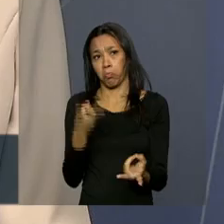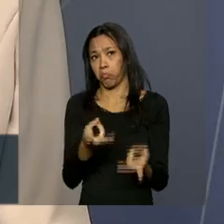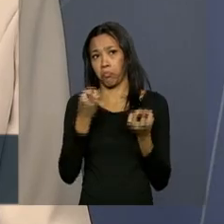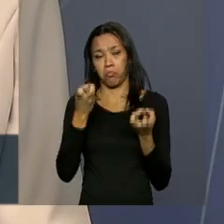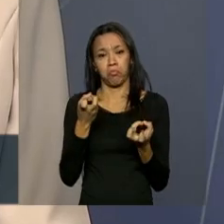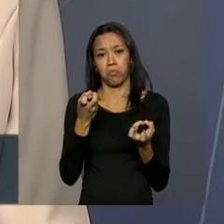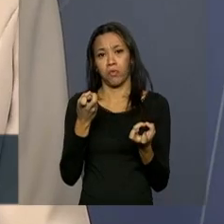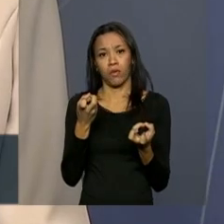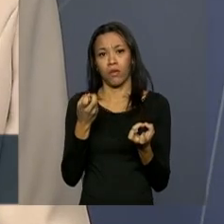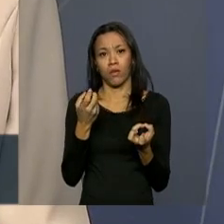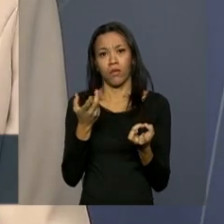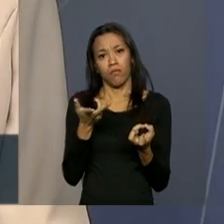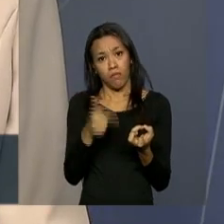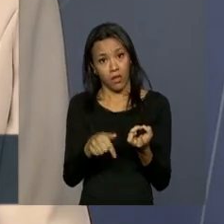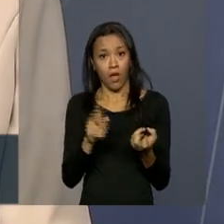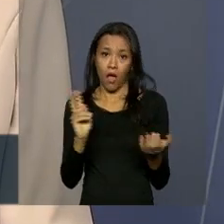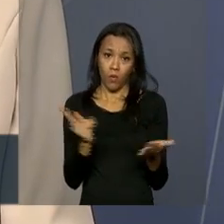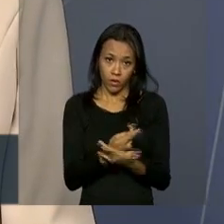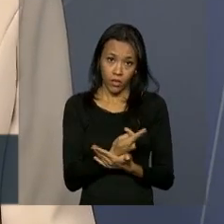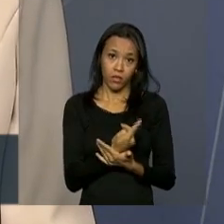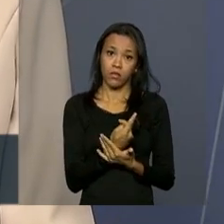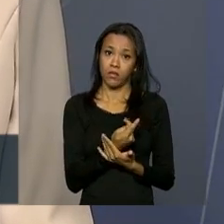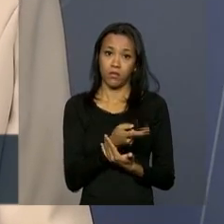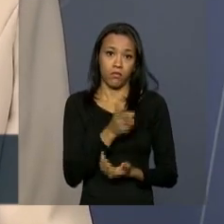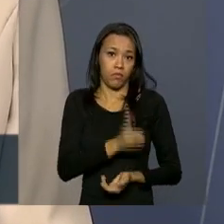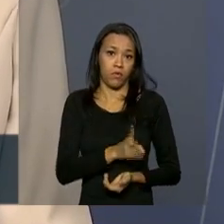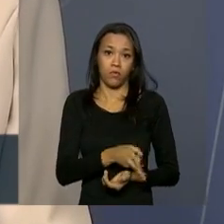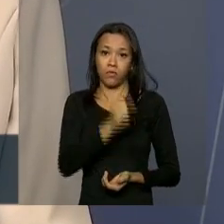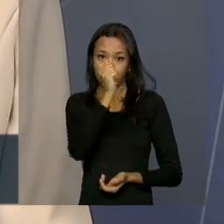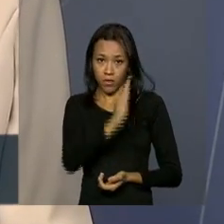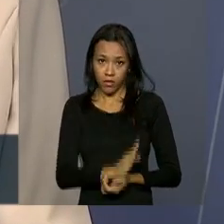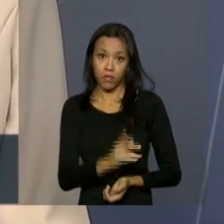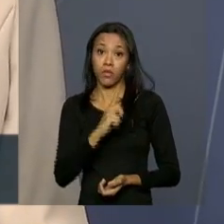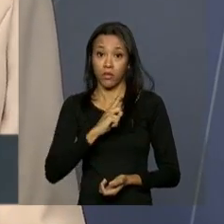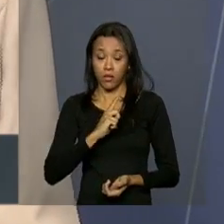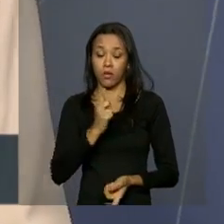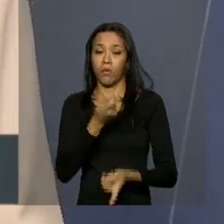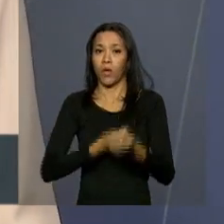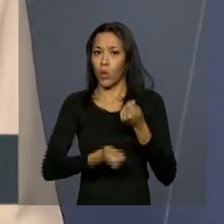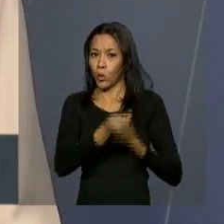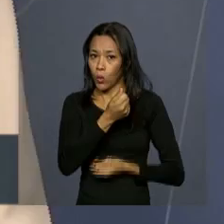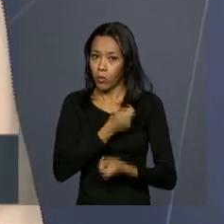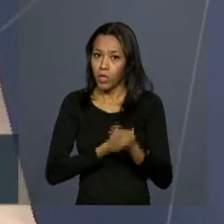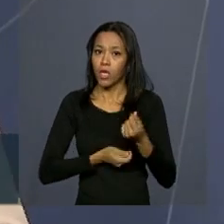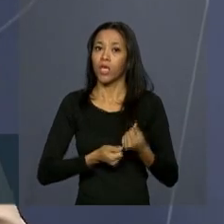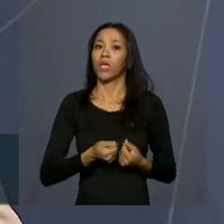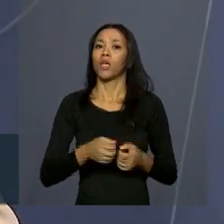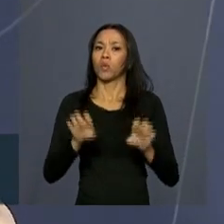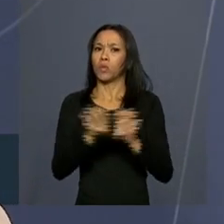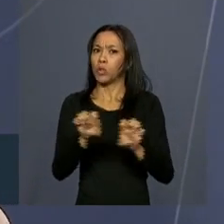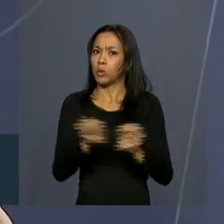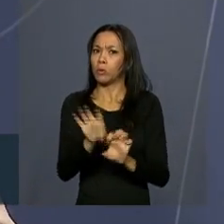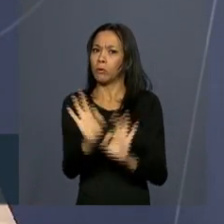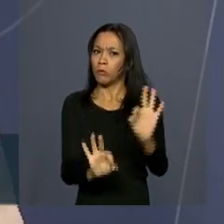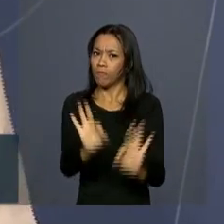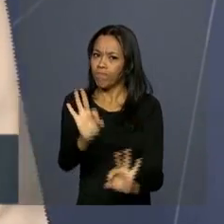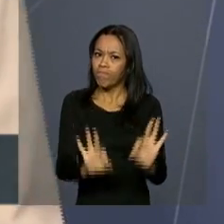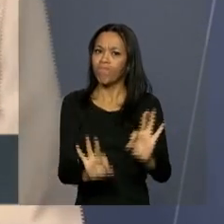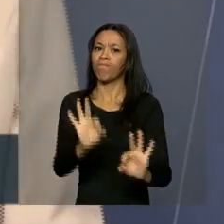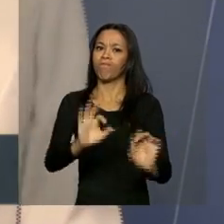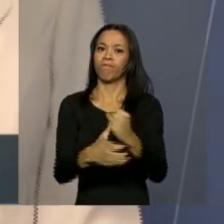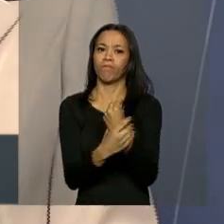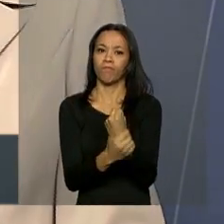para que isso não ocorra com o Brasil, que tem uma economia estruturalmente sólida. Nós não